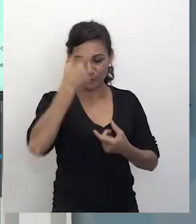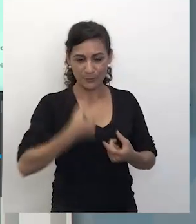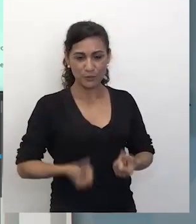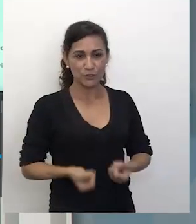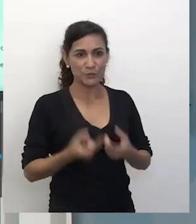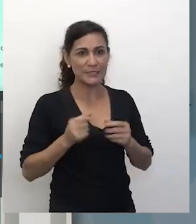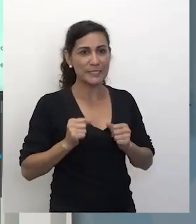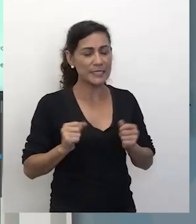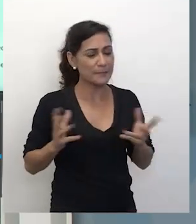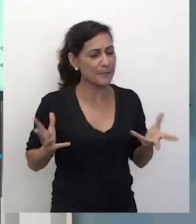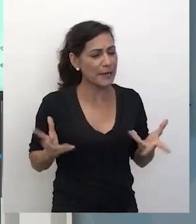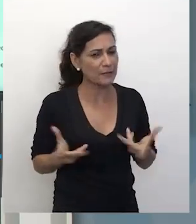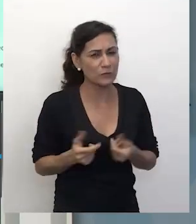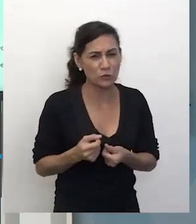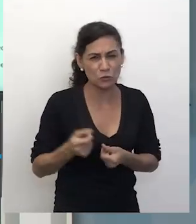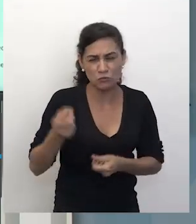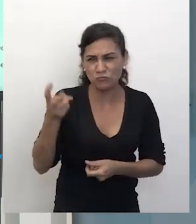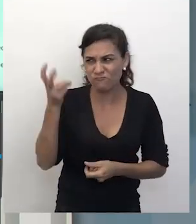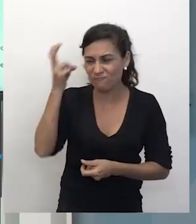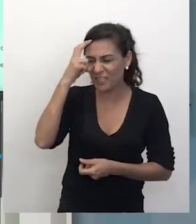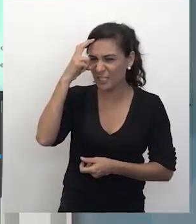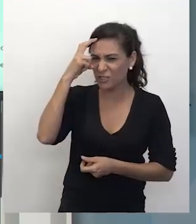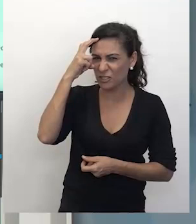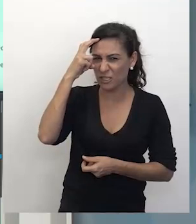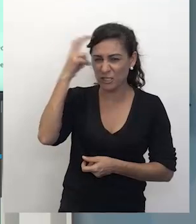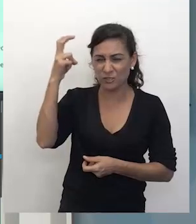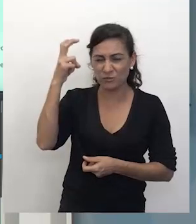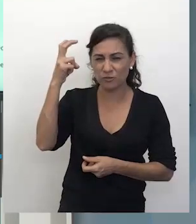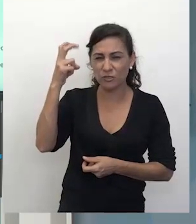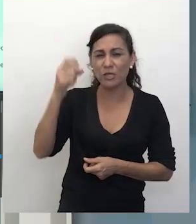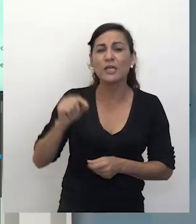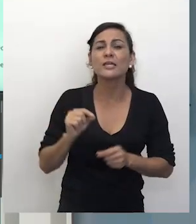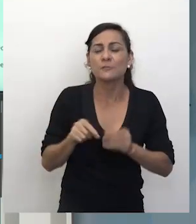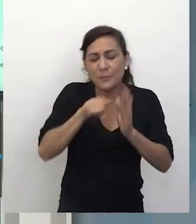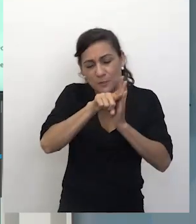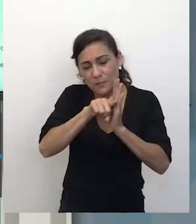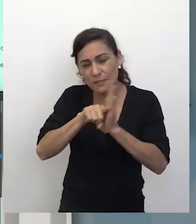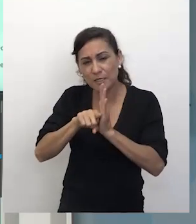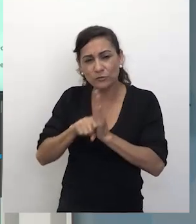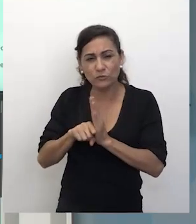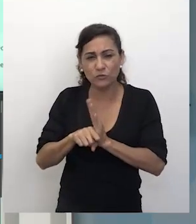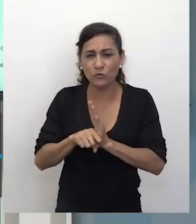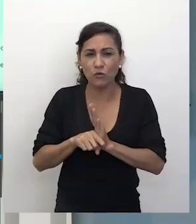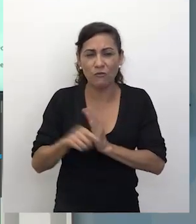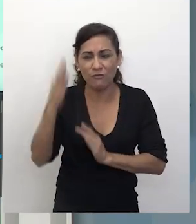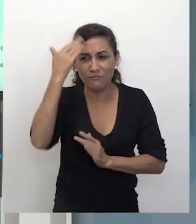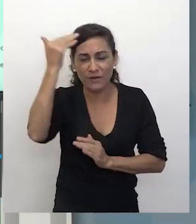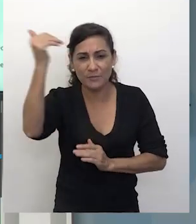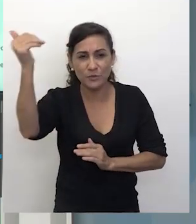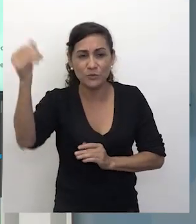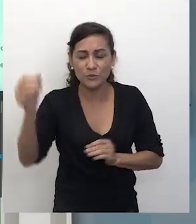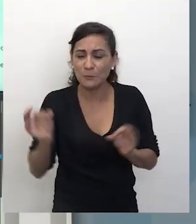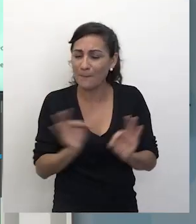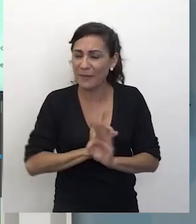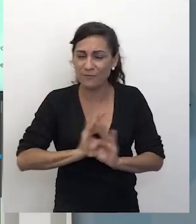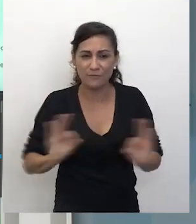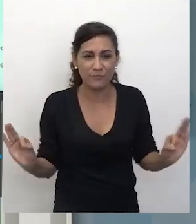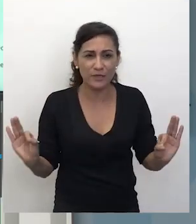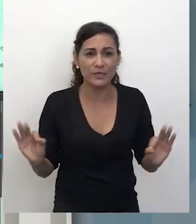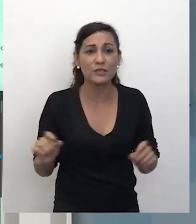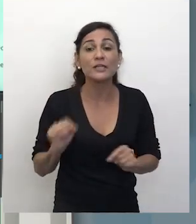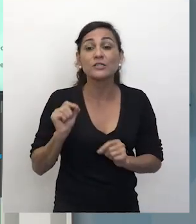brilhante, genial, né? Desde os seus primeiros, um pesquisador, assim, excelente. Entretanto, ele não era